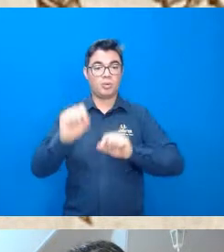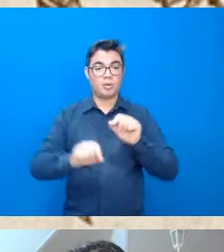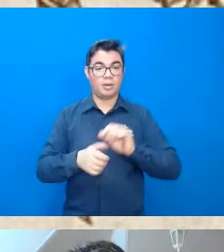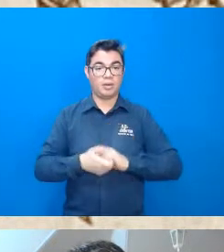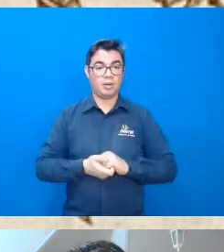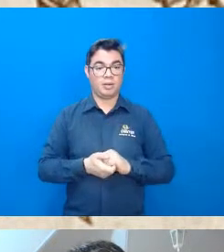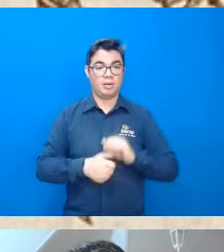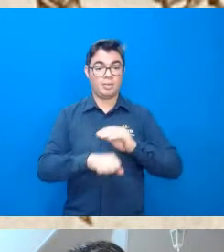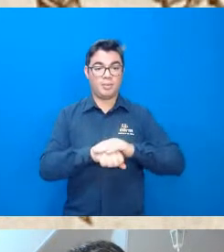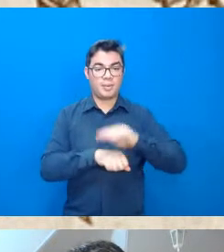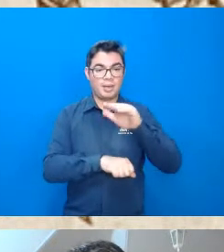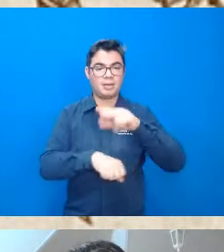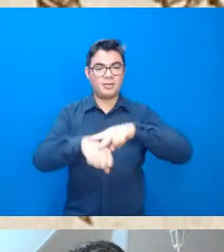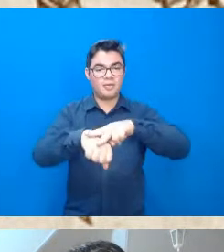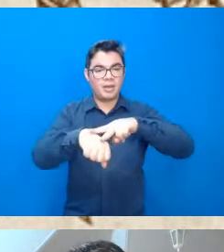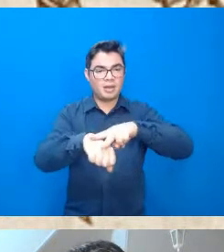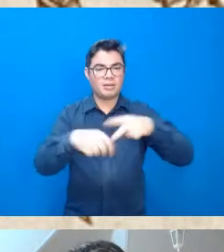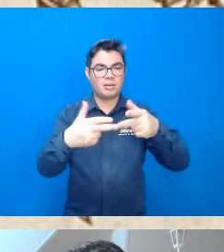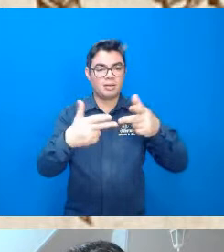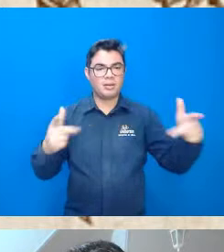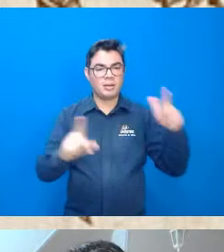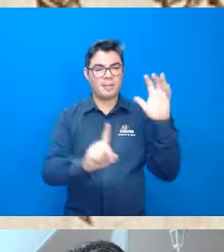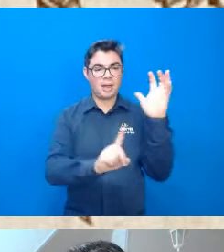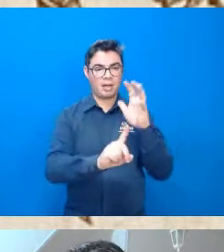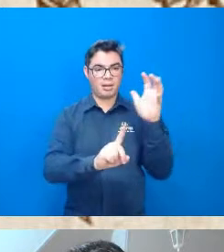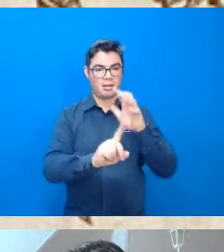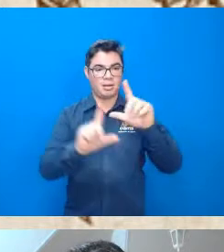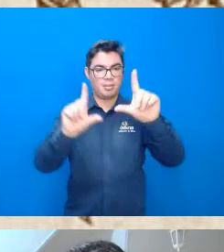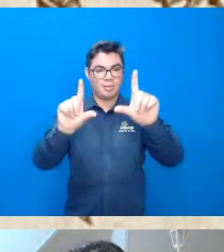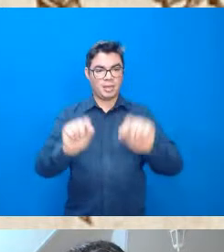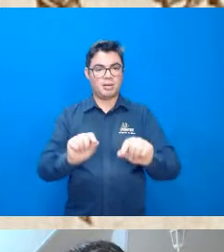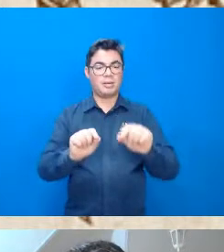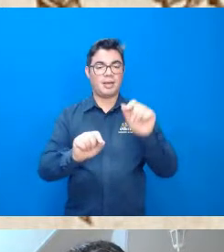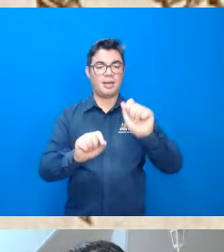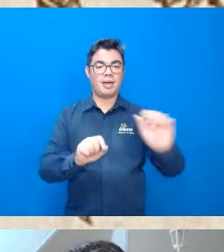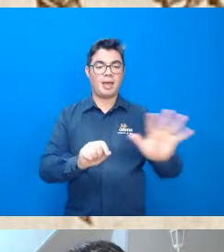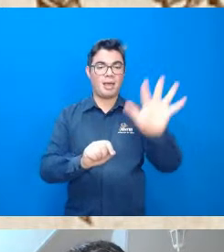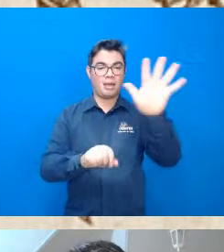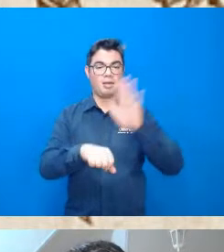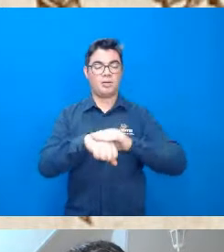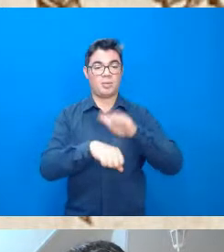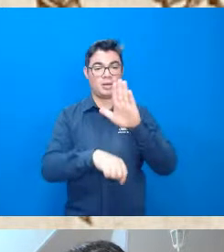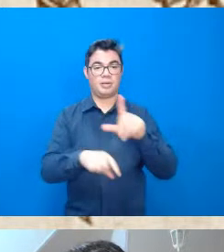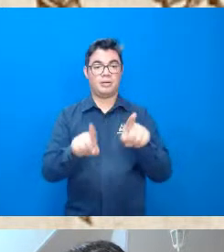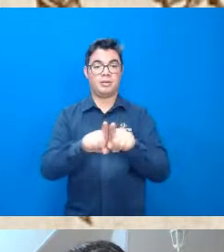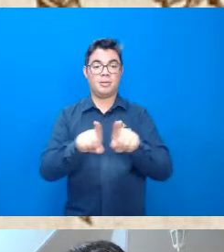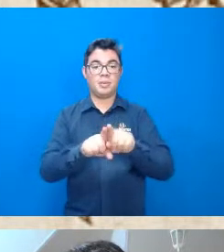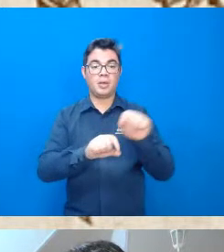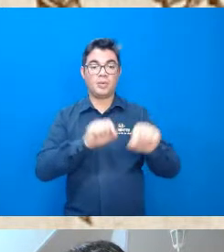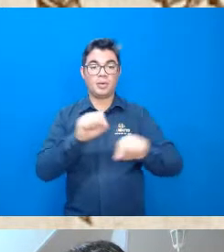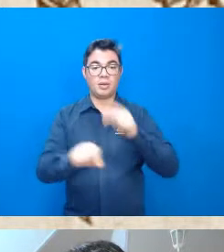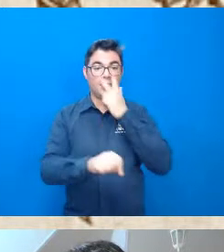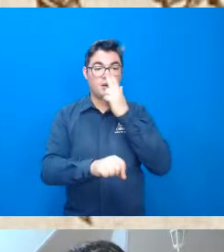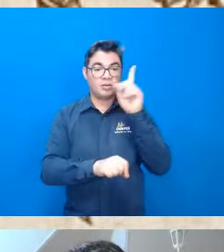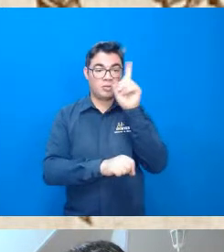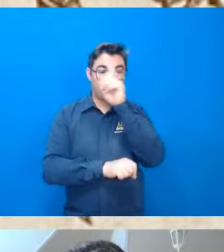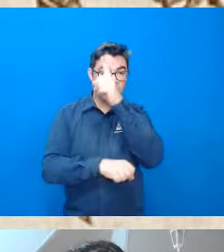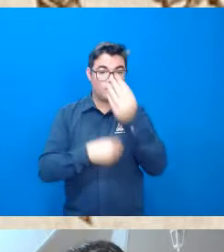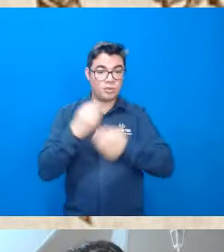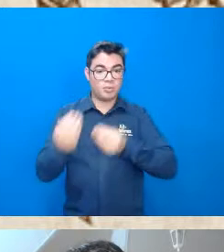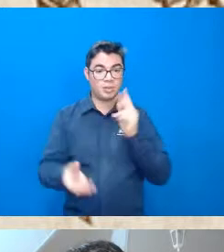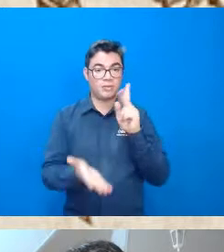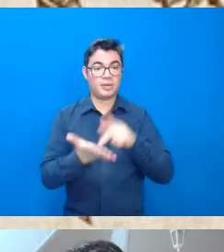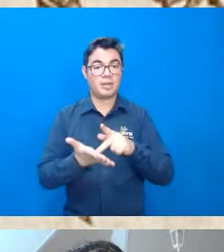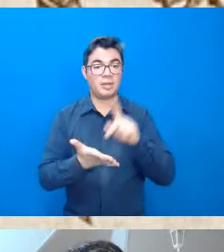mais verdes digamos assim que impactam menos porque esses produtos são mais caros também então eu acho difícil uma pergunta que na verdade